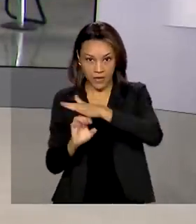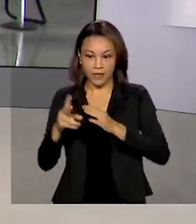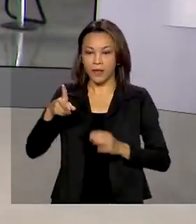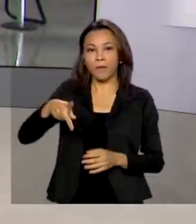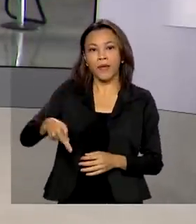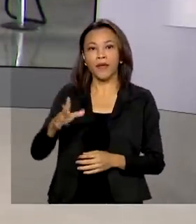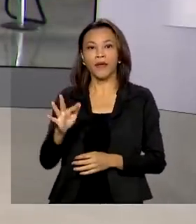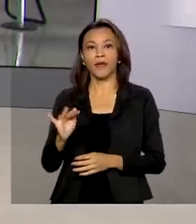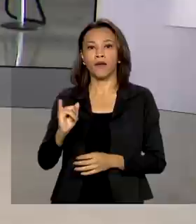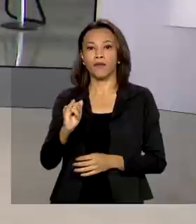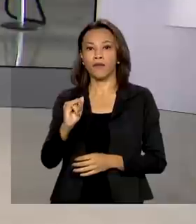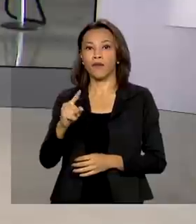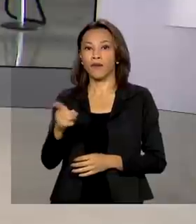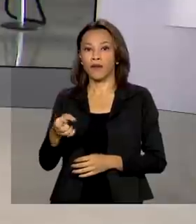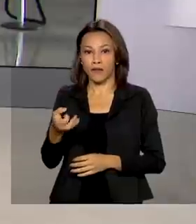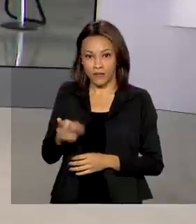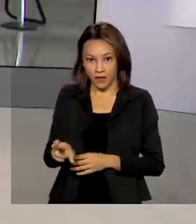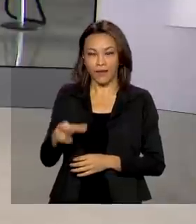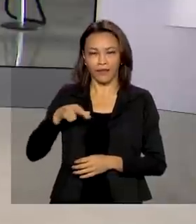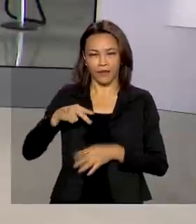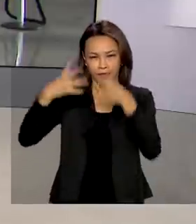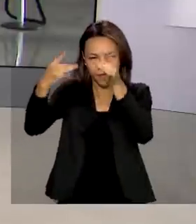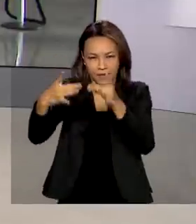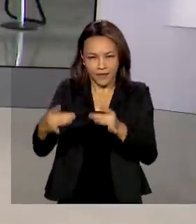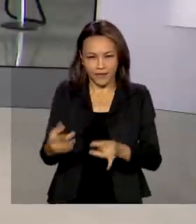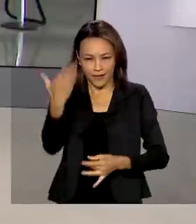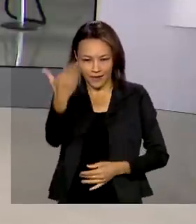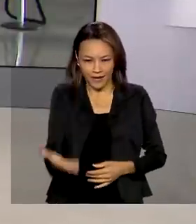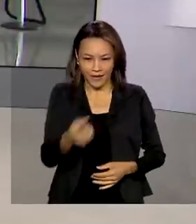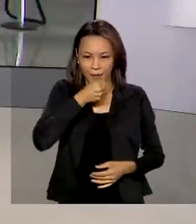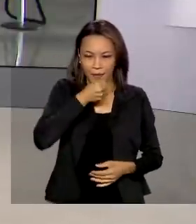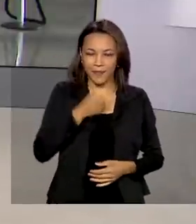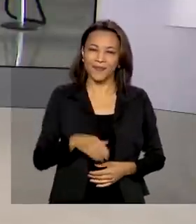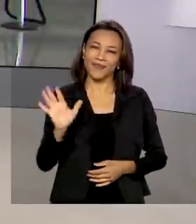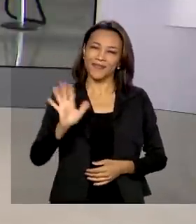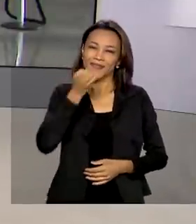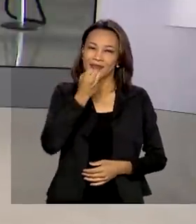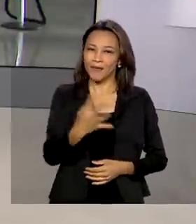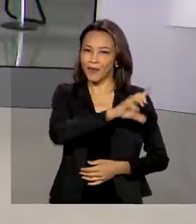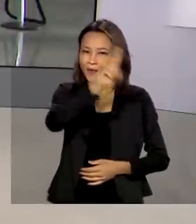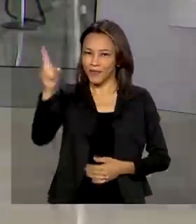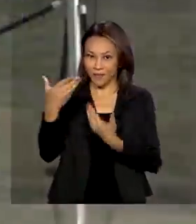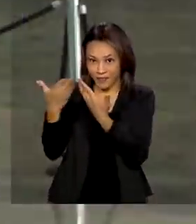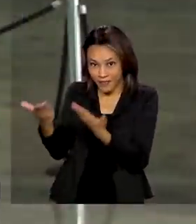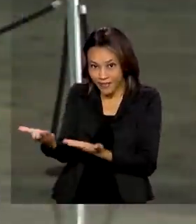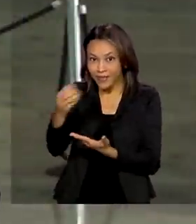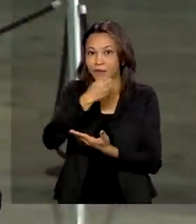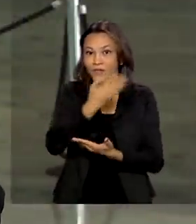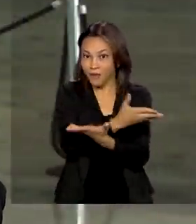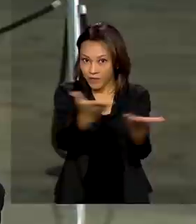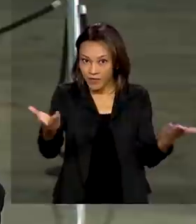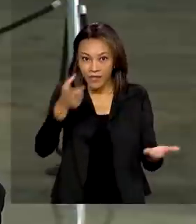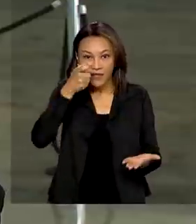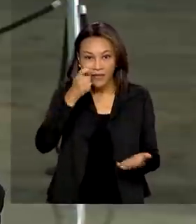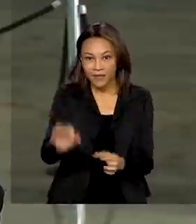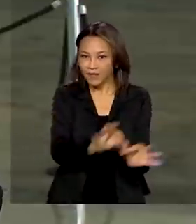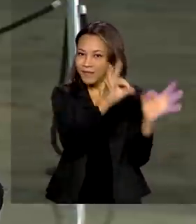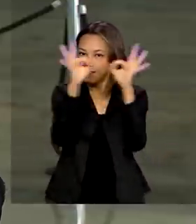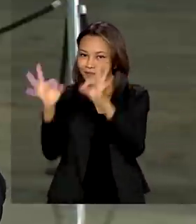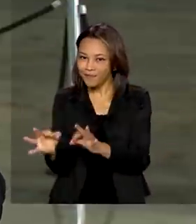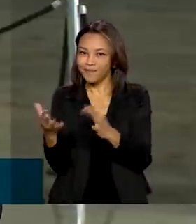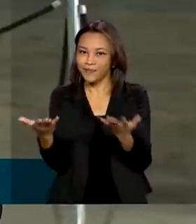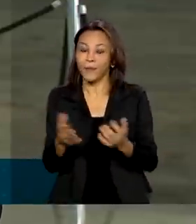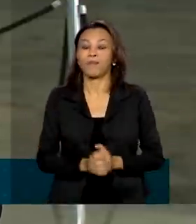repórter Márcia Fernandes tem os detalhes pra gente. Bom dia, Márcia! Oi, Renata! Bom dia pra você, bom dia pra todos que nos acompanham. Olha, esse pacote de